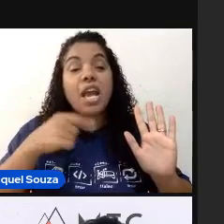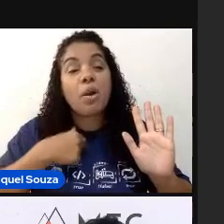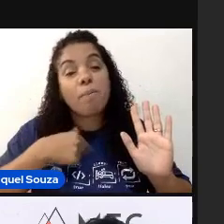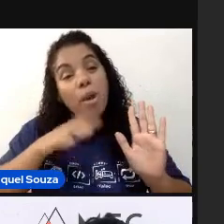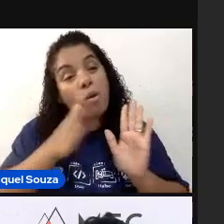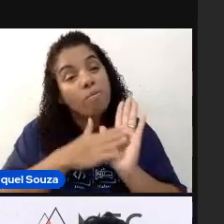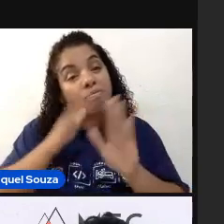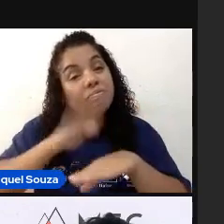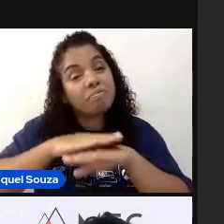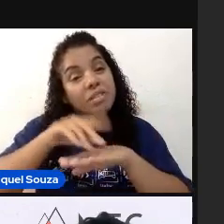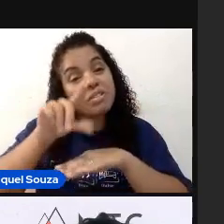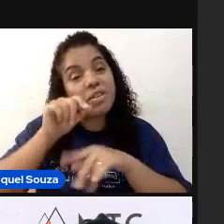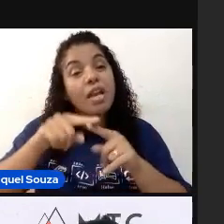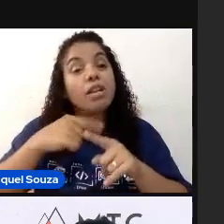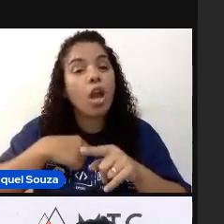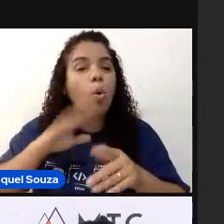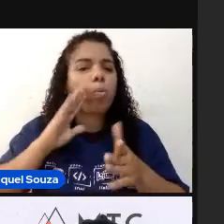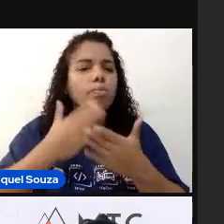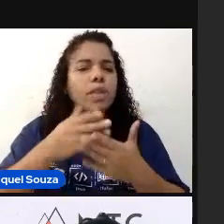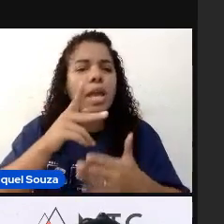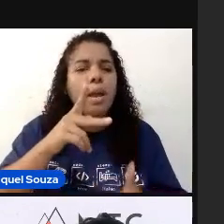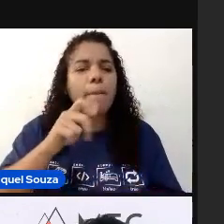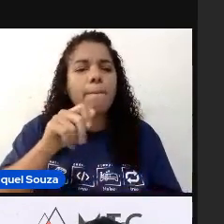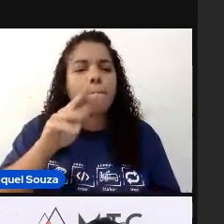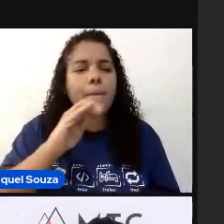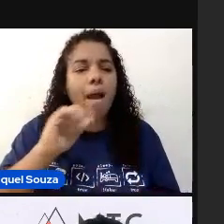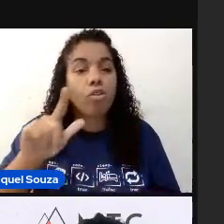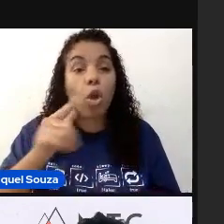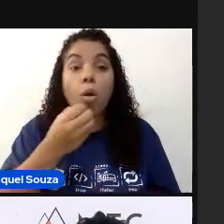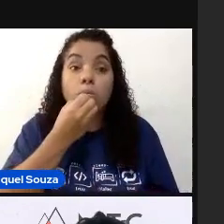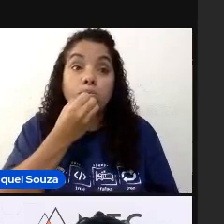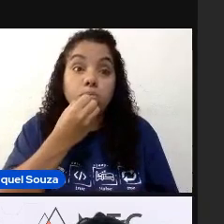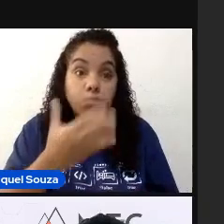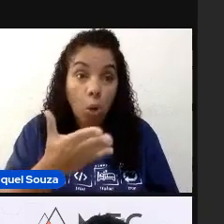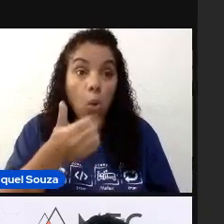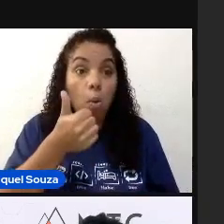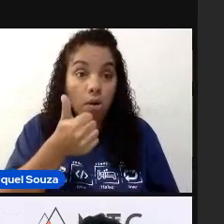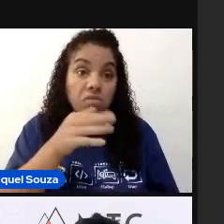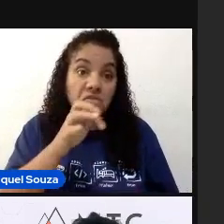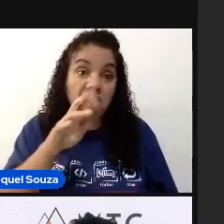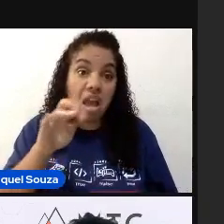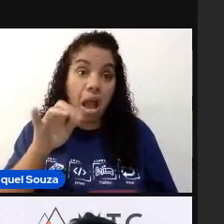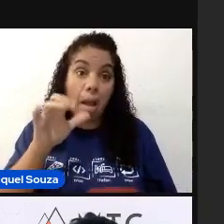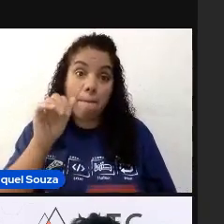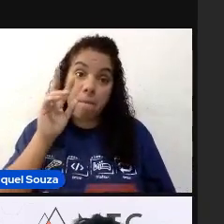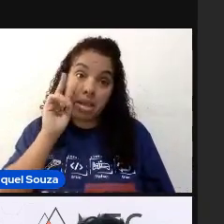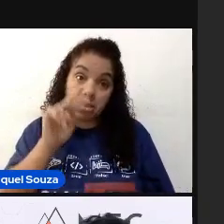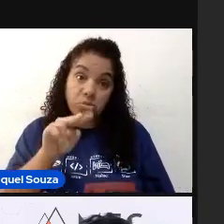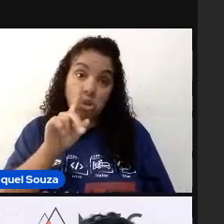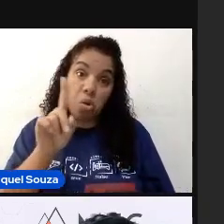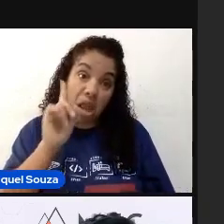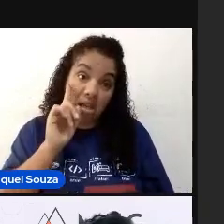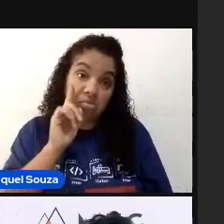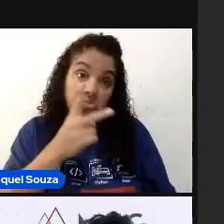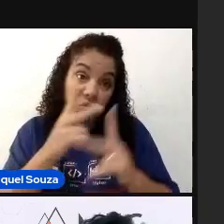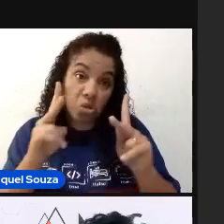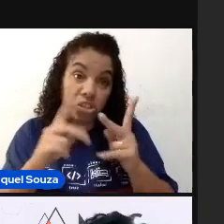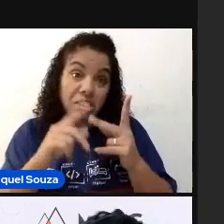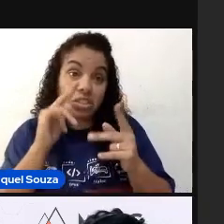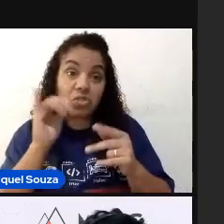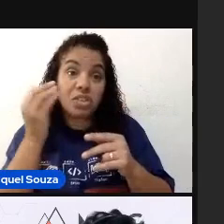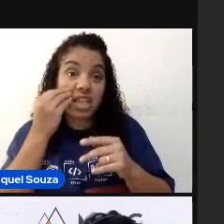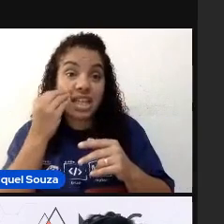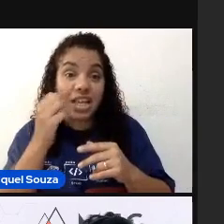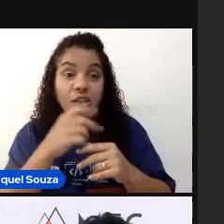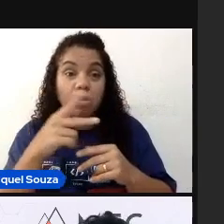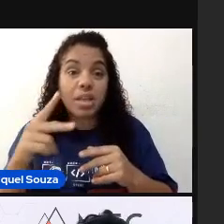acredito que o Patrol, ele é uma boa ferramenta aí a ser considerada no seu dia a dia, caso você já teste um aplicativo móvel